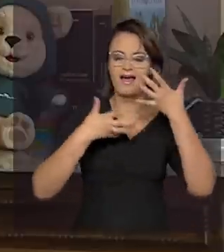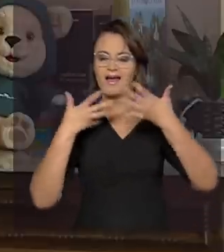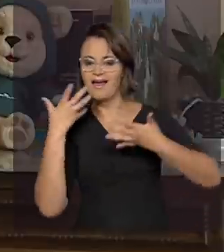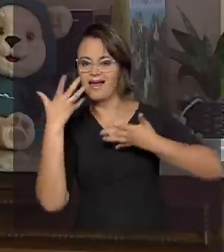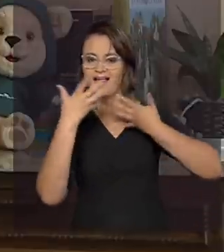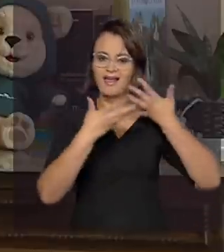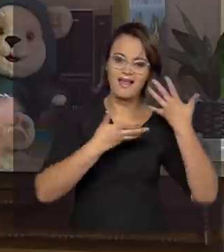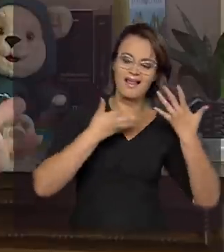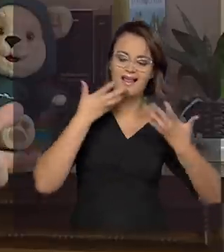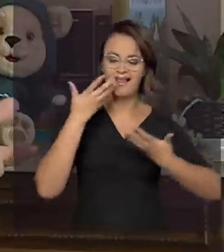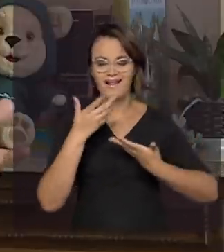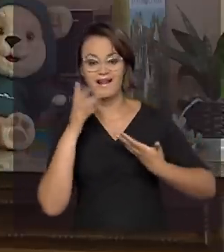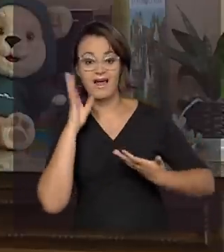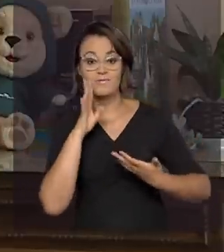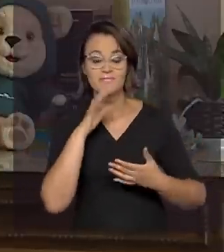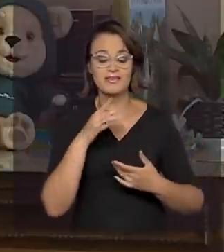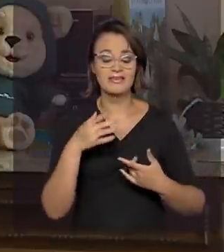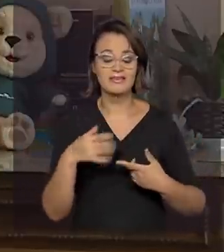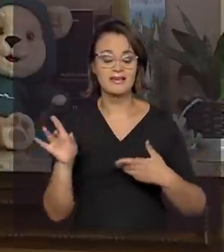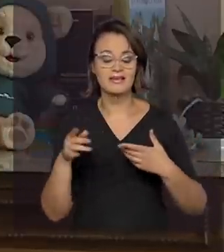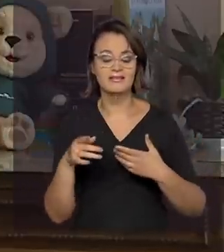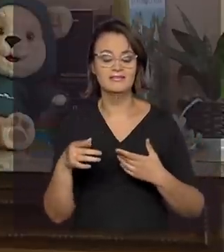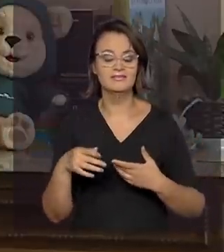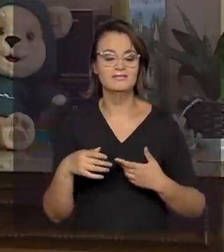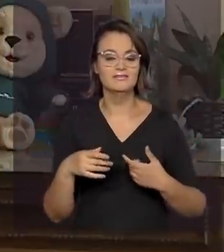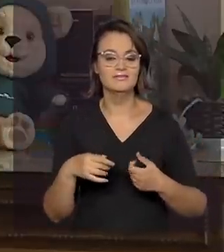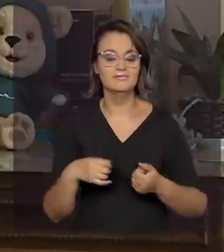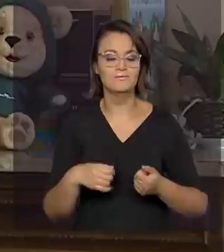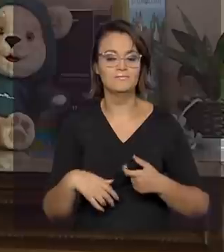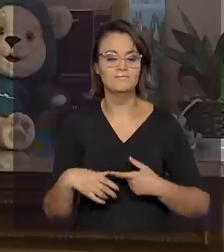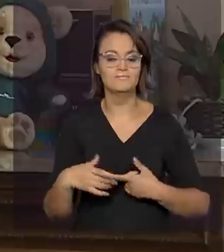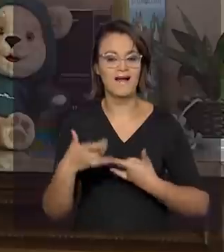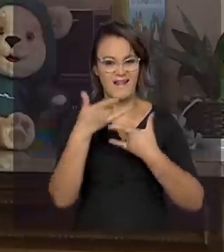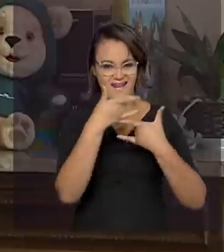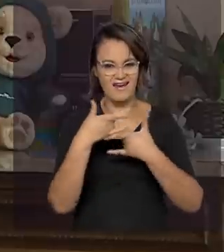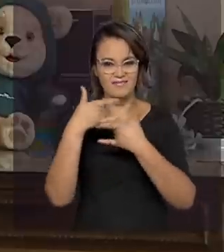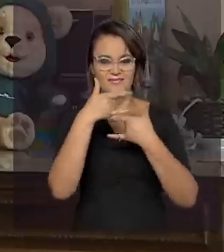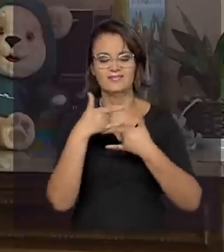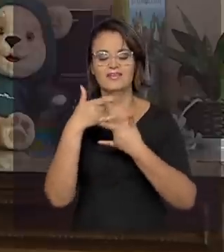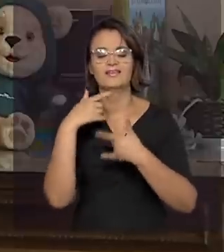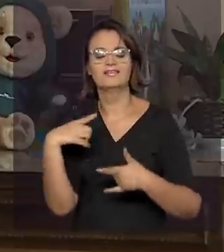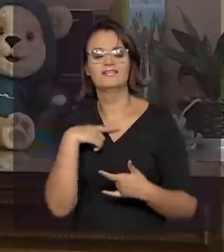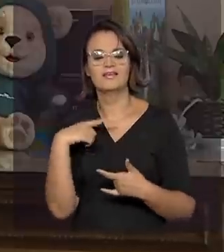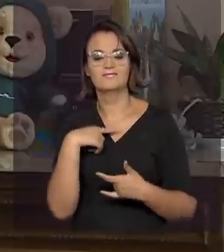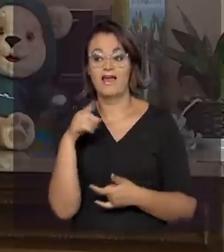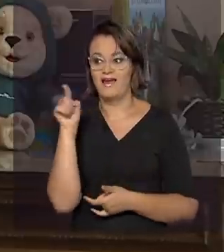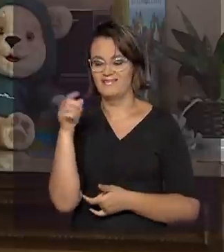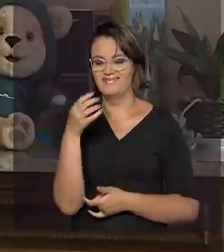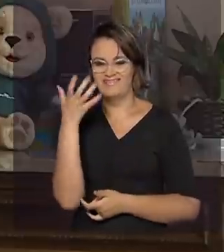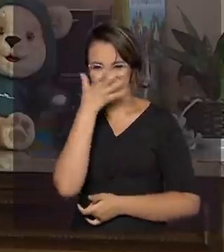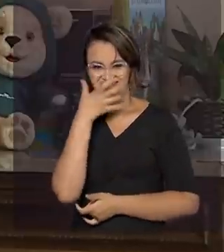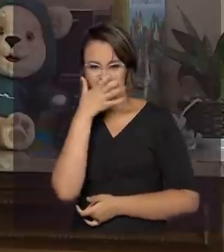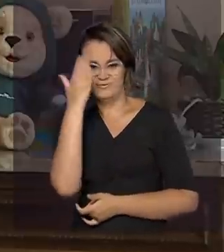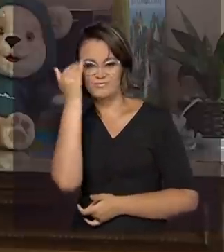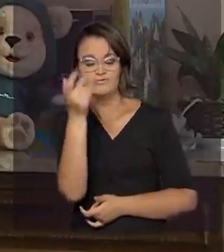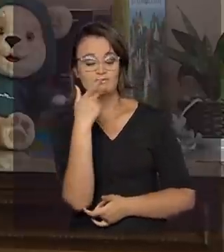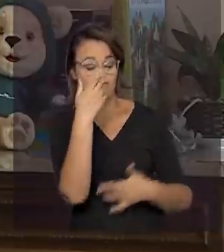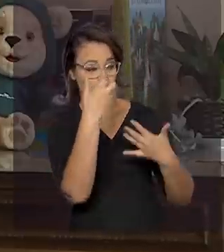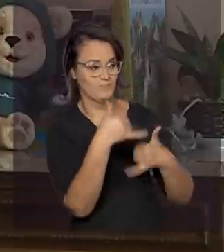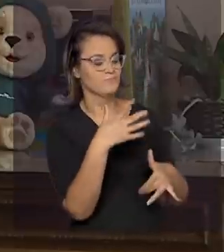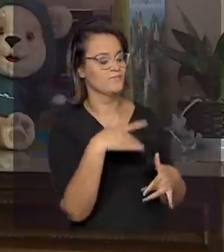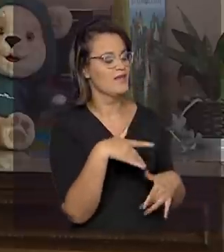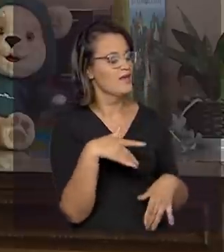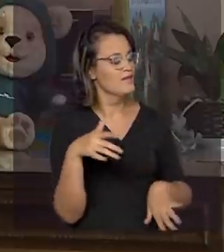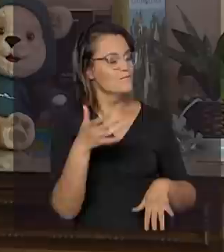infantis. E numa live, eu conversei com Toquinho e ele destacou, olha, eu fiz os arranjos para